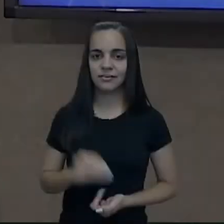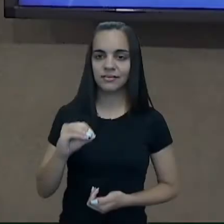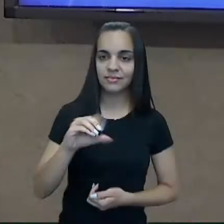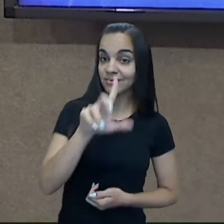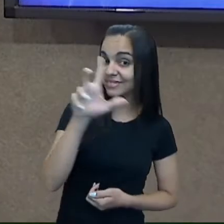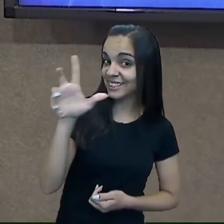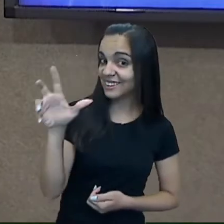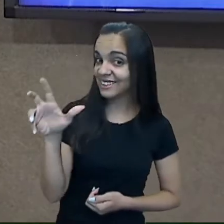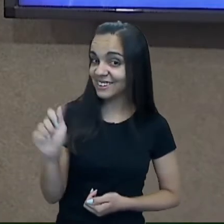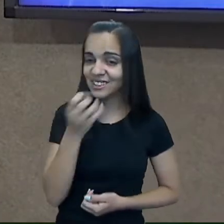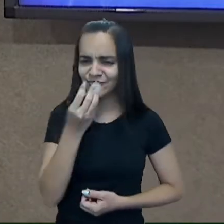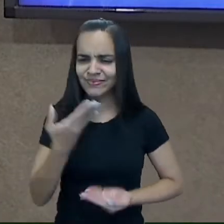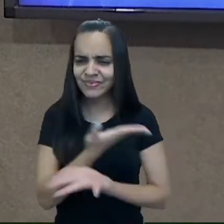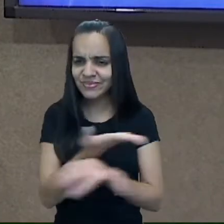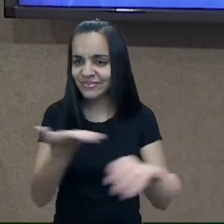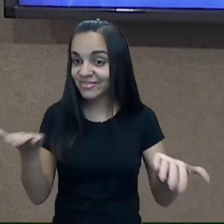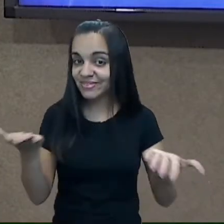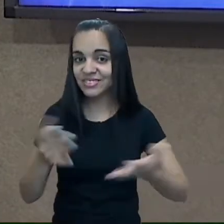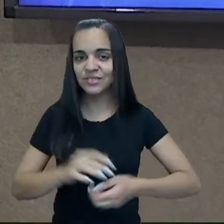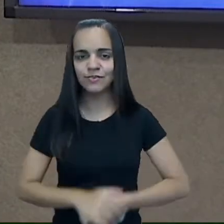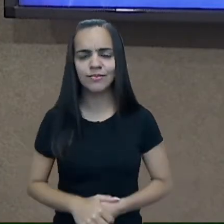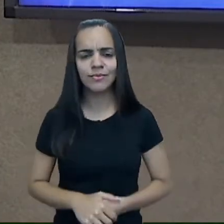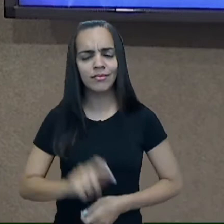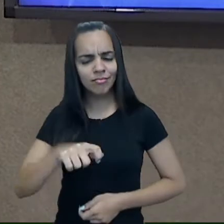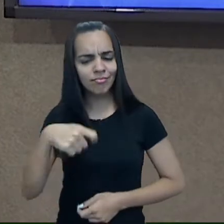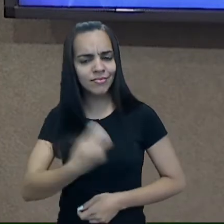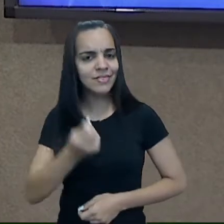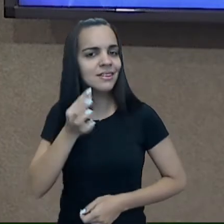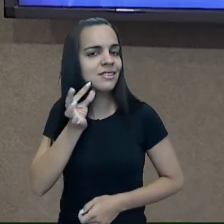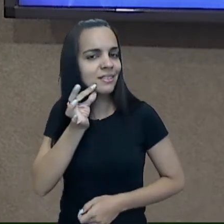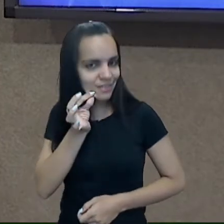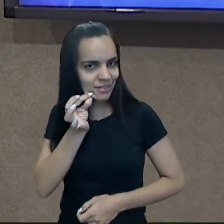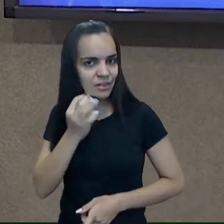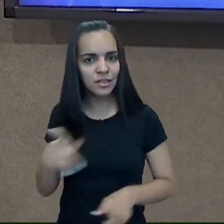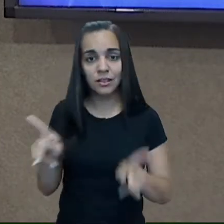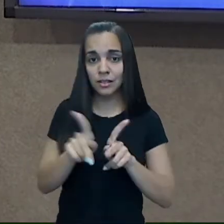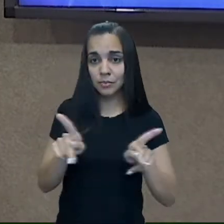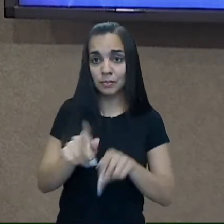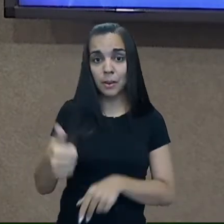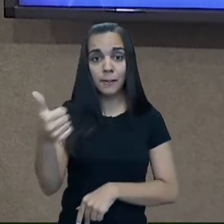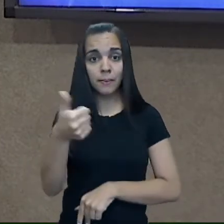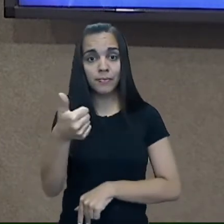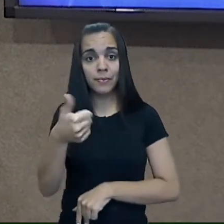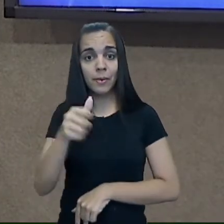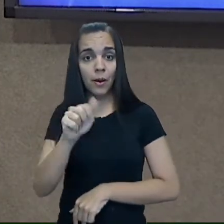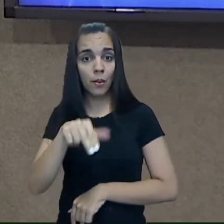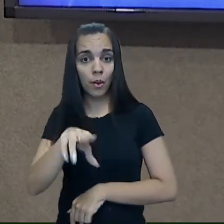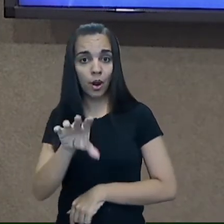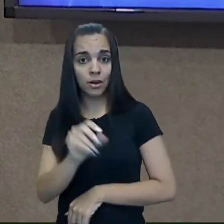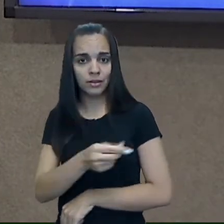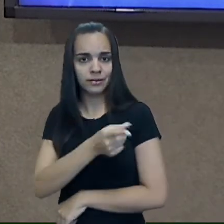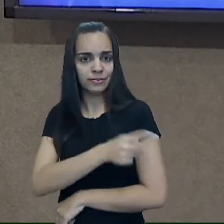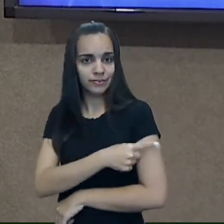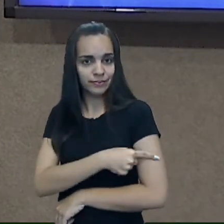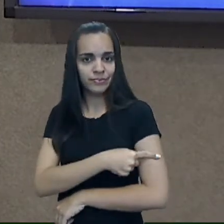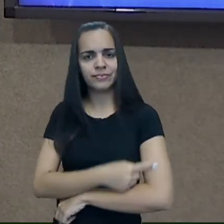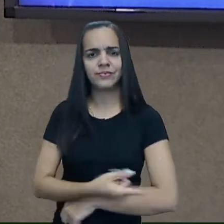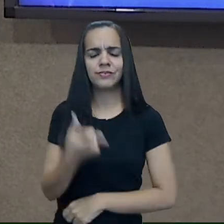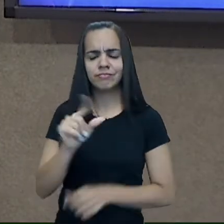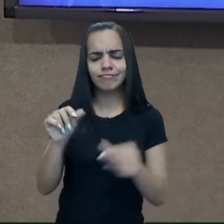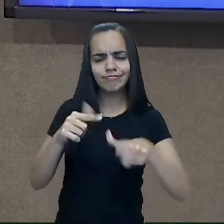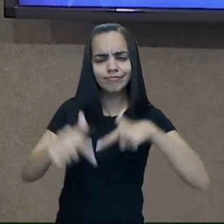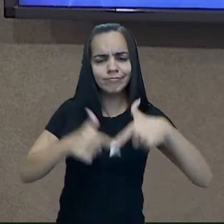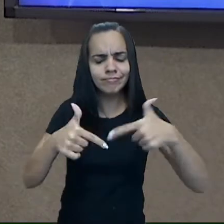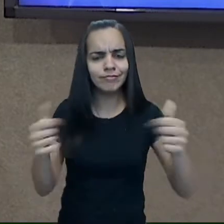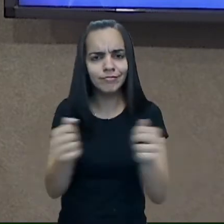Olá, tudo bem com vocês? Meu nome é Solange, sou professora do primeiro ano, estarei trabalhando com vocês o componente